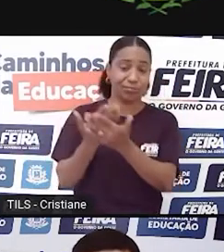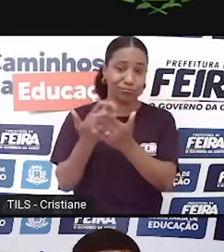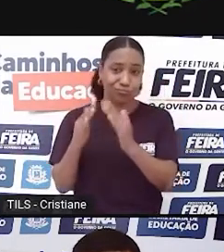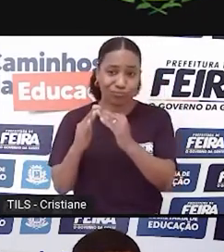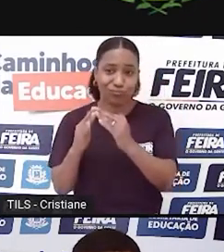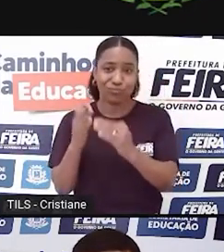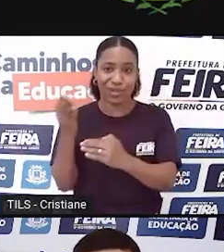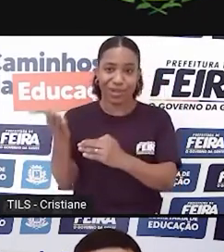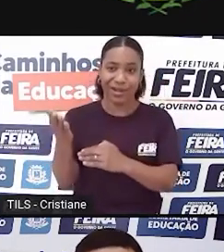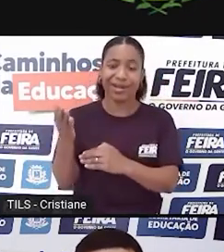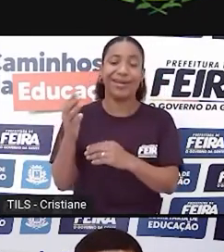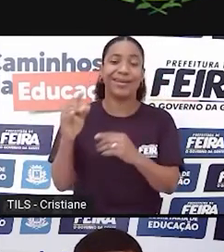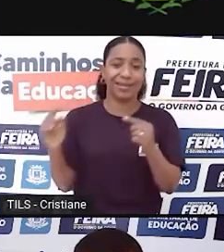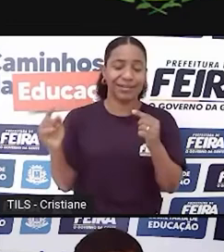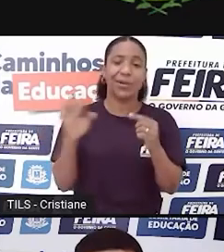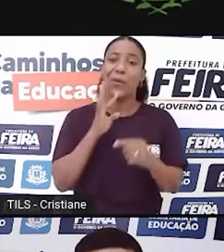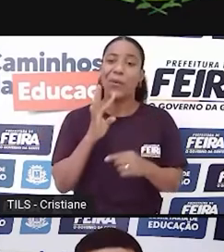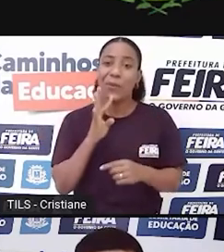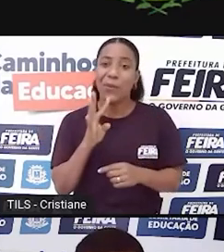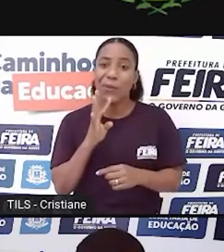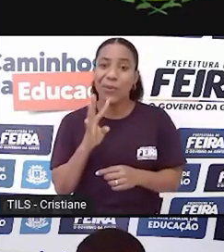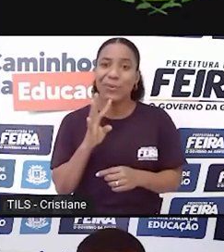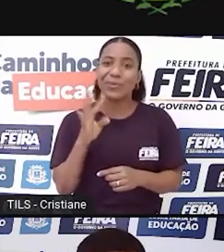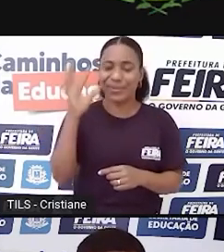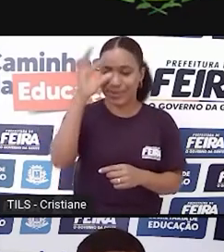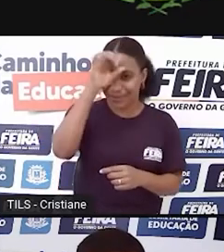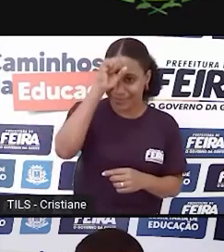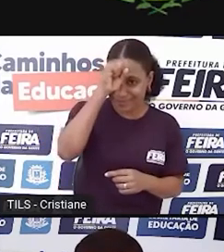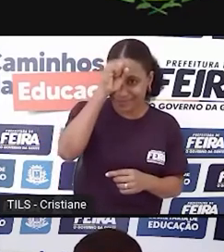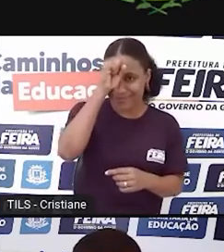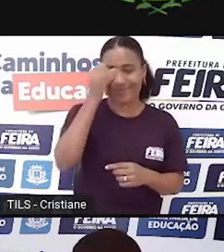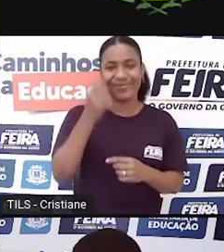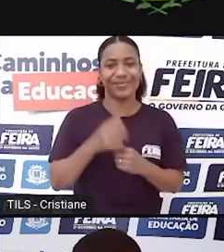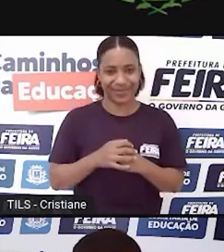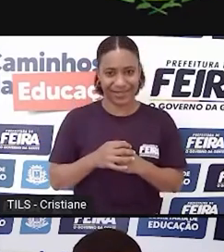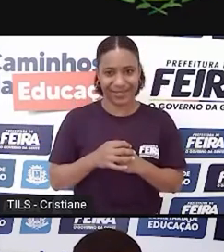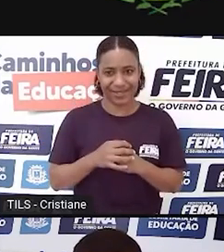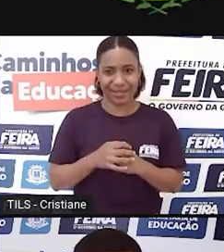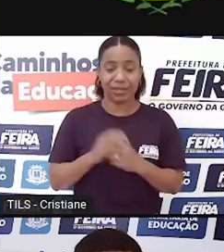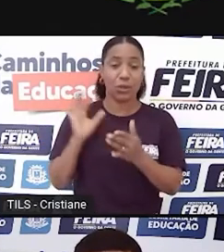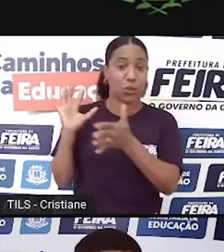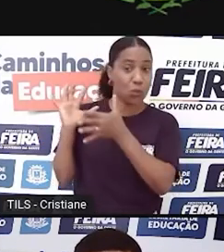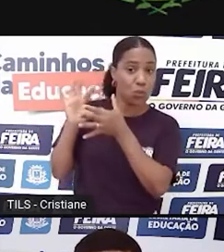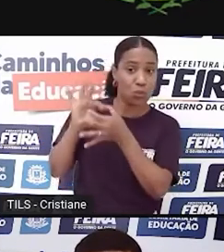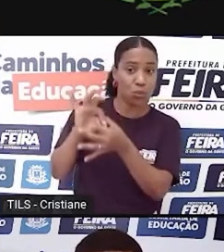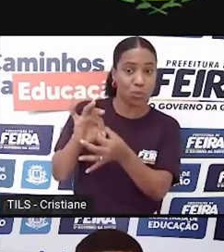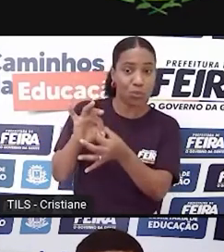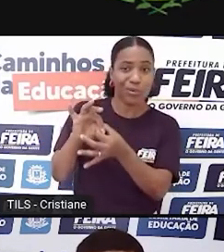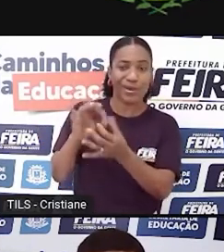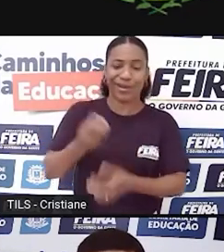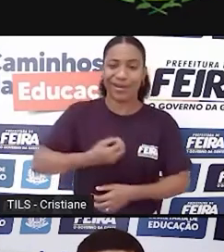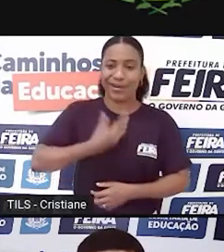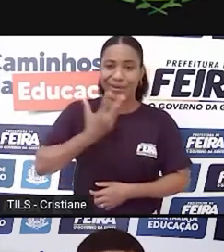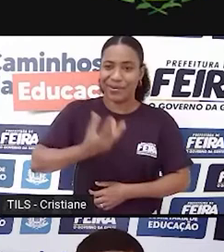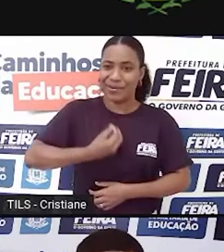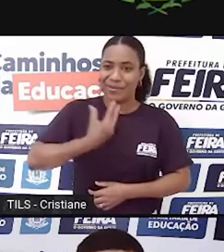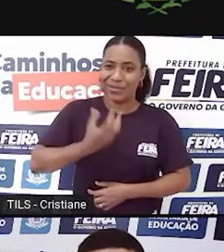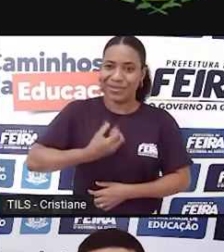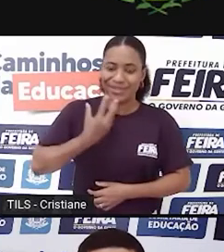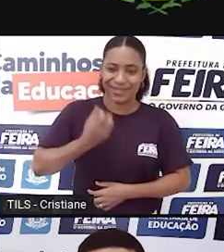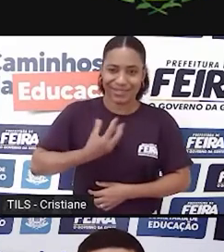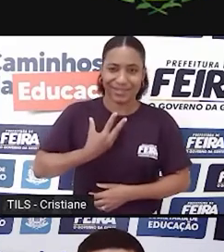chave do sucesso para o ensino com o texto poético. É apresentar aos nossos estudantes